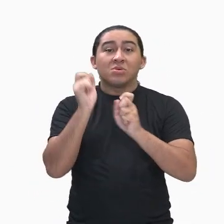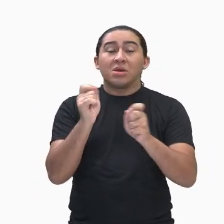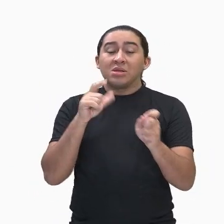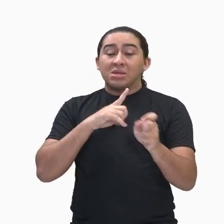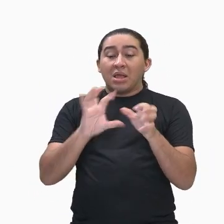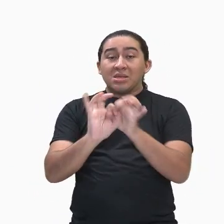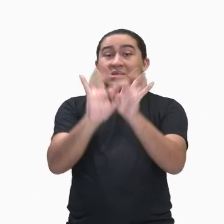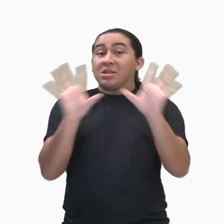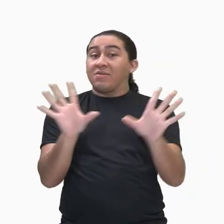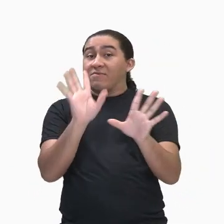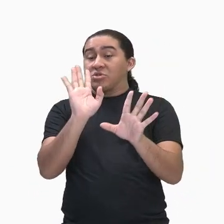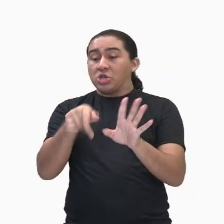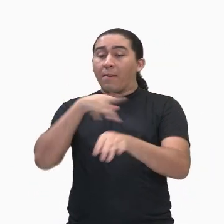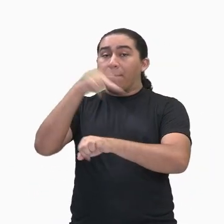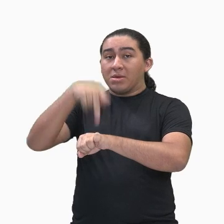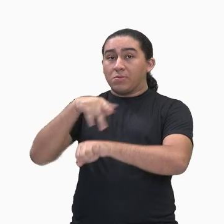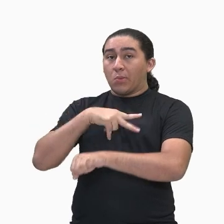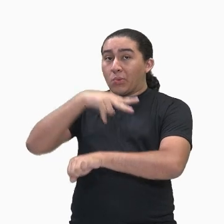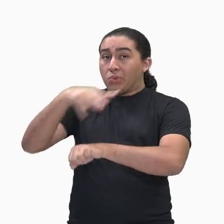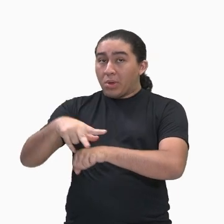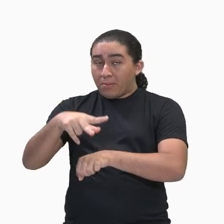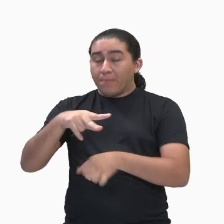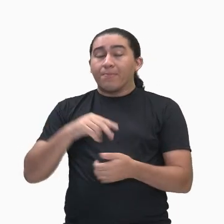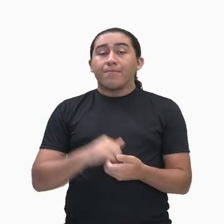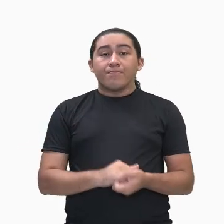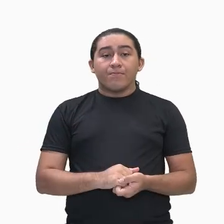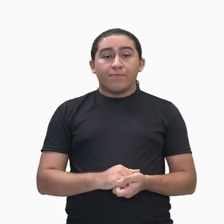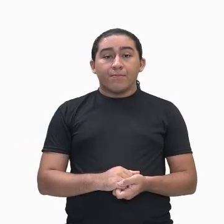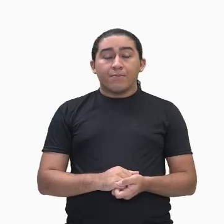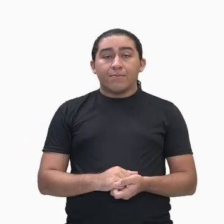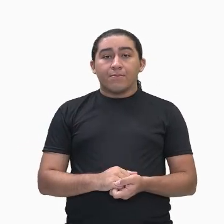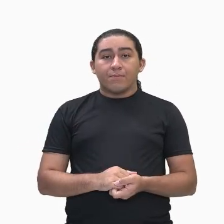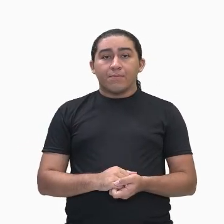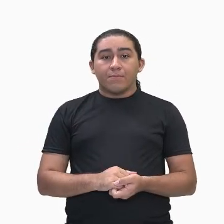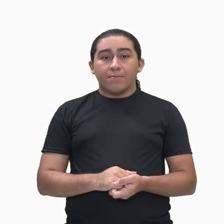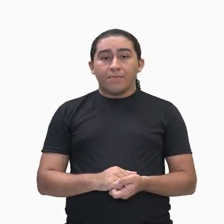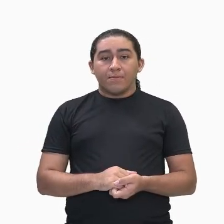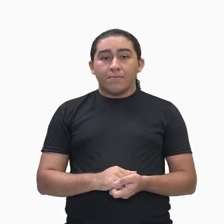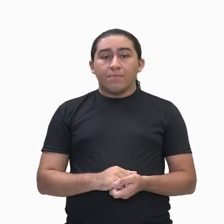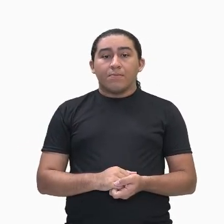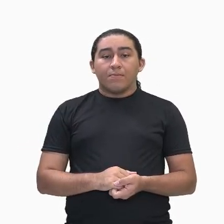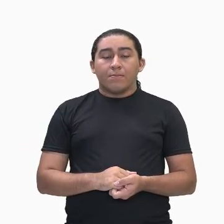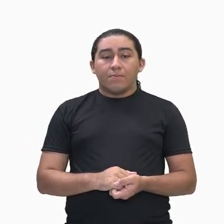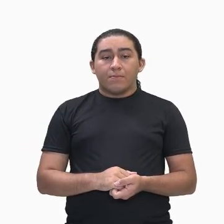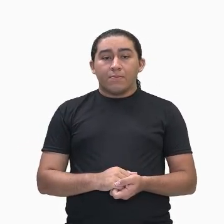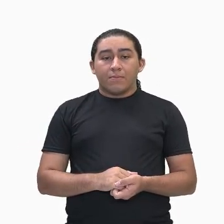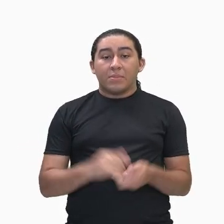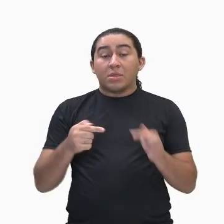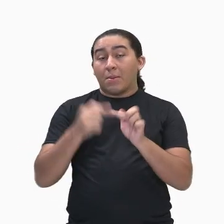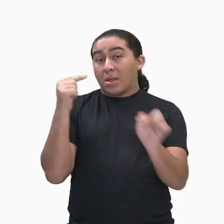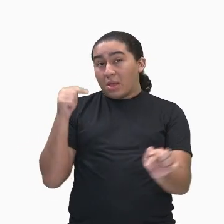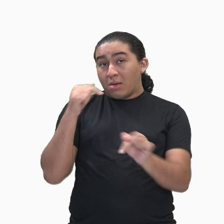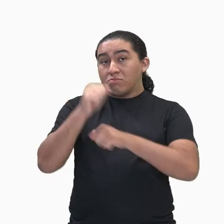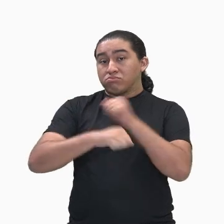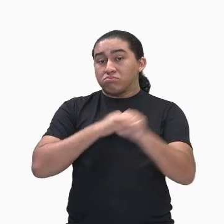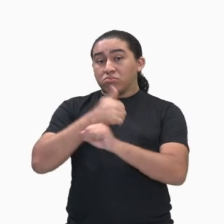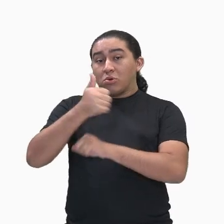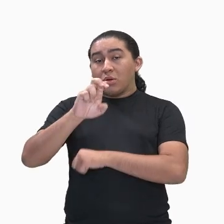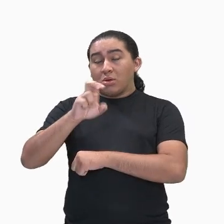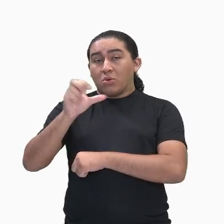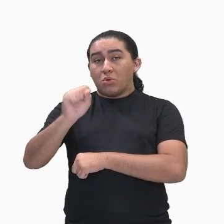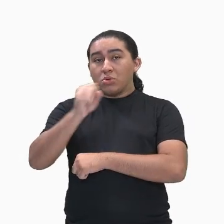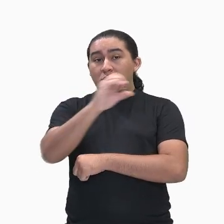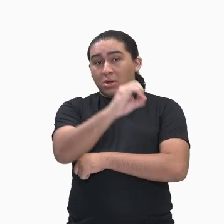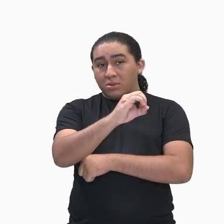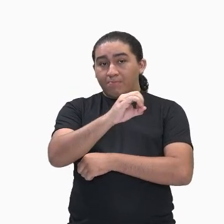independência do país do domínio da Espanha desde 1580. Além da